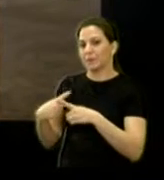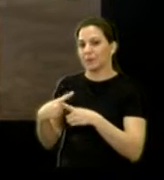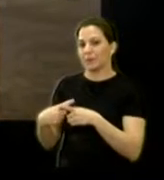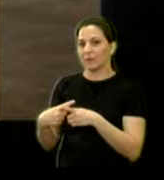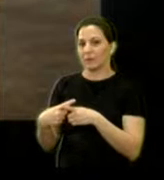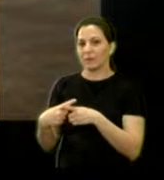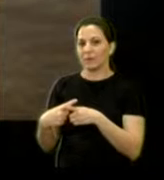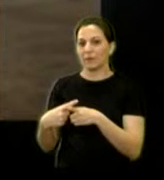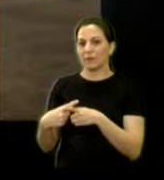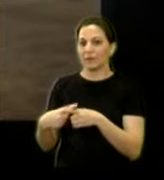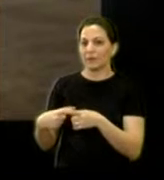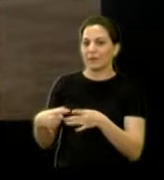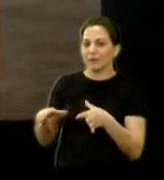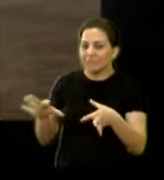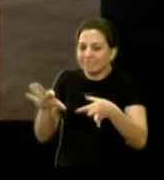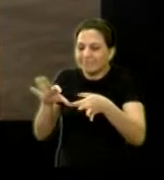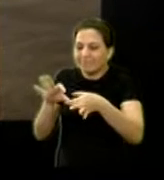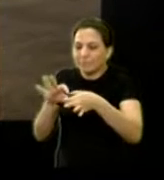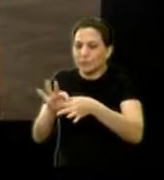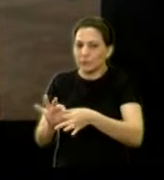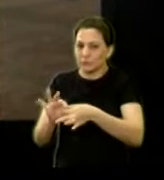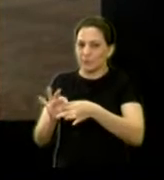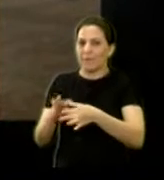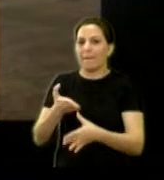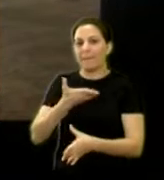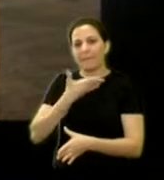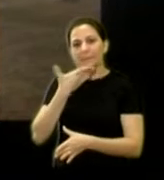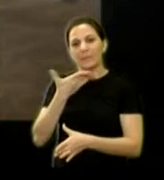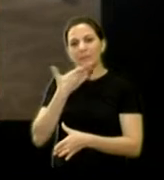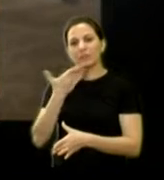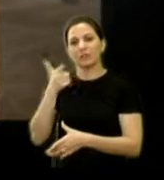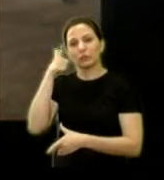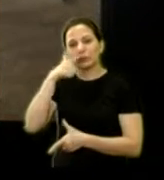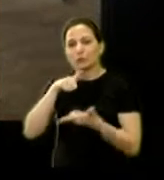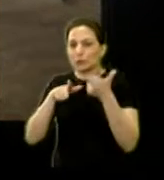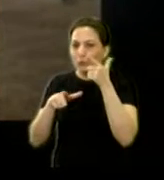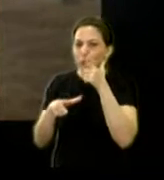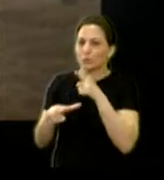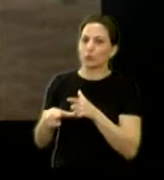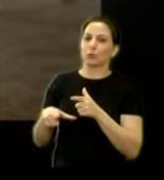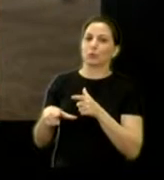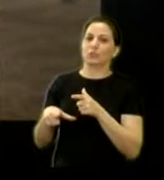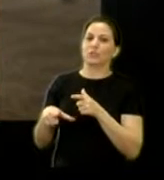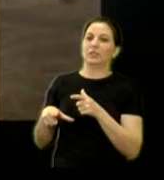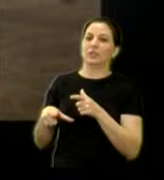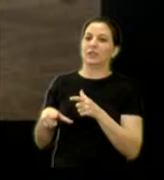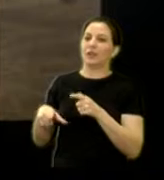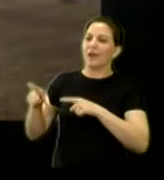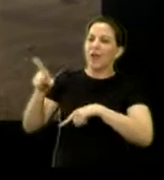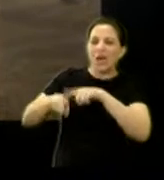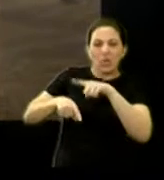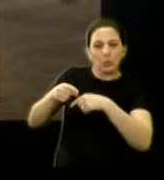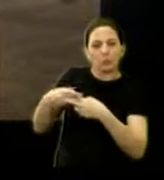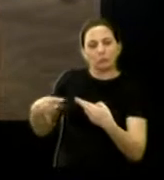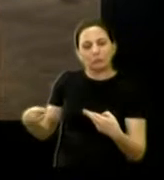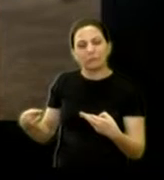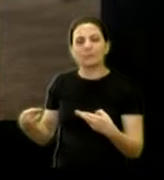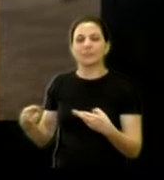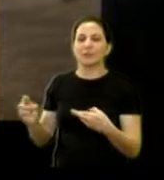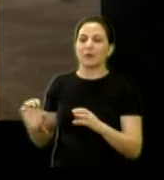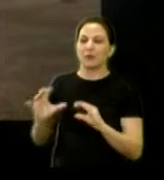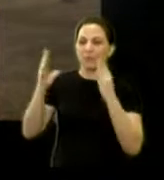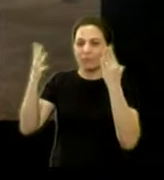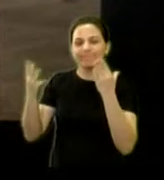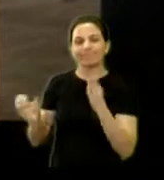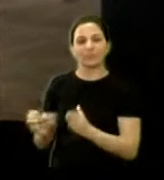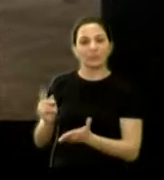nos unir mais ainda, vai ficar mais fácil para a gente conseguir os nossos recursos para realizar esse evento. E eu acho que,